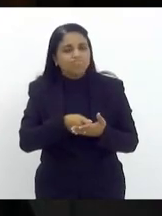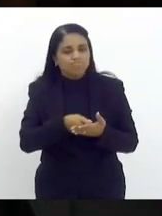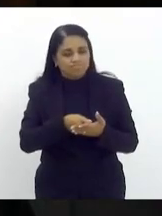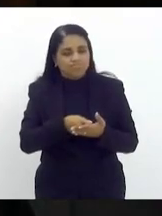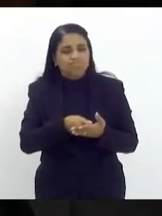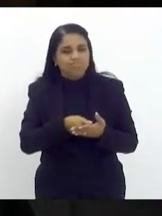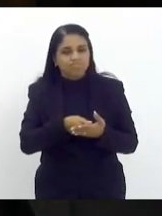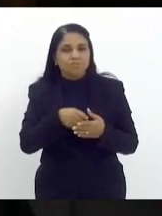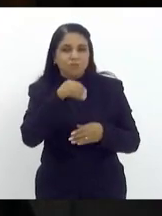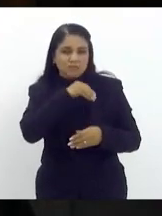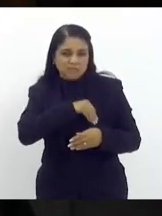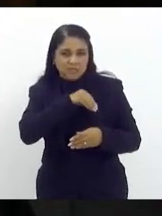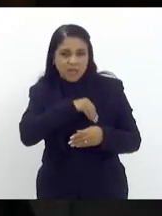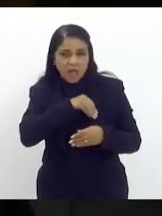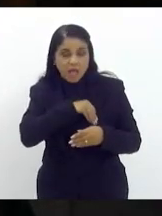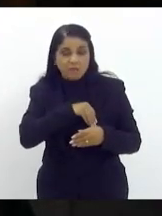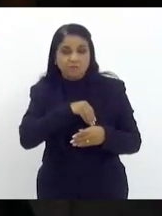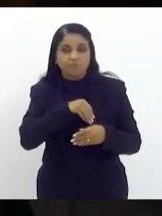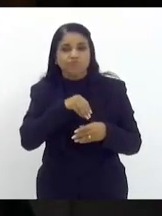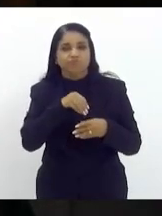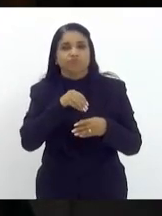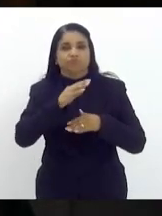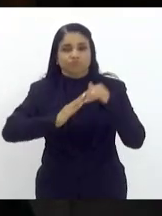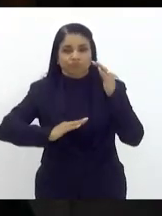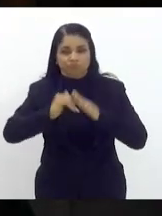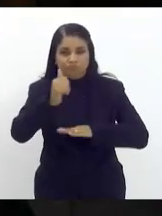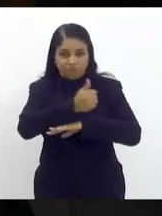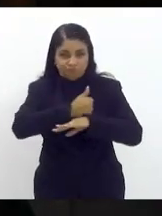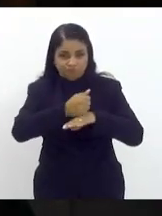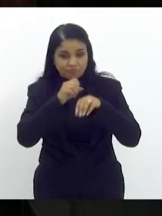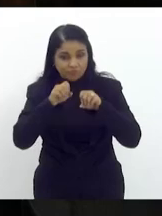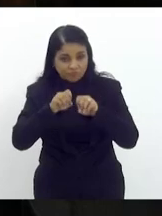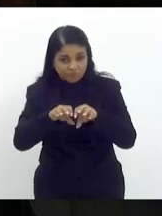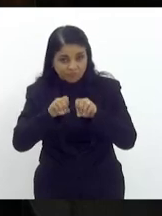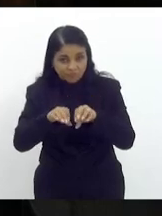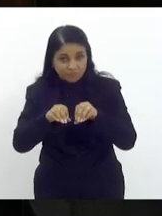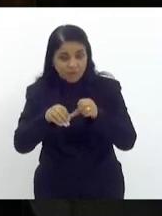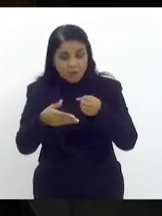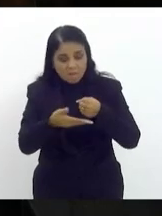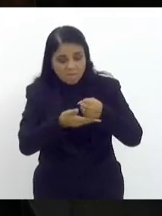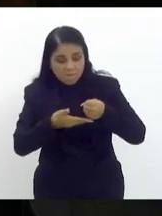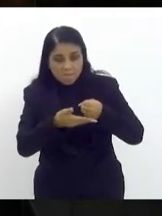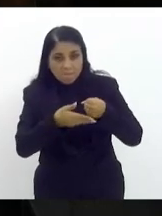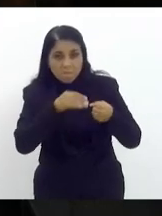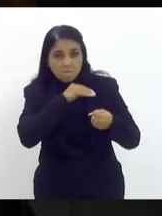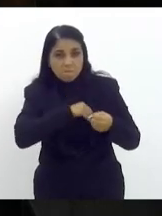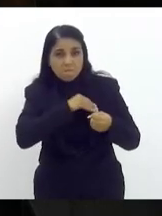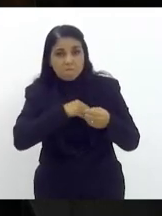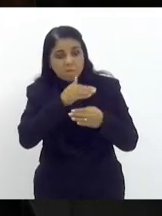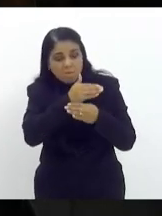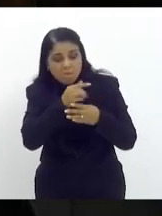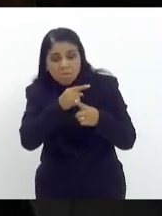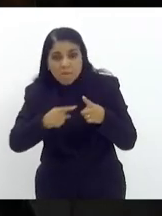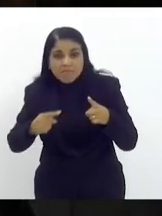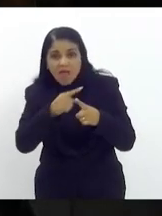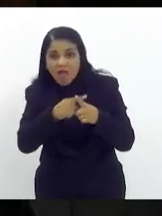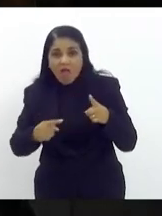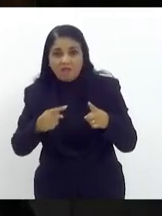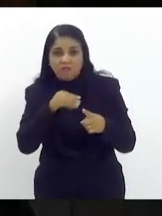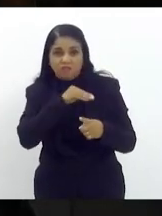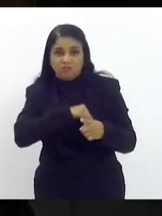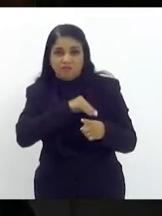magistério no estado do Rio de Janeiro é mais ou menos a metade do piso do magistério agora